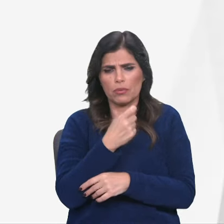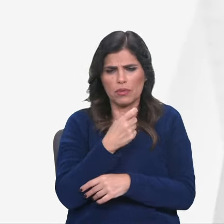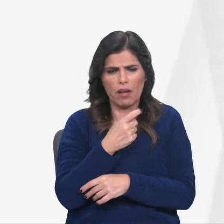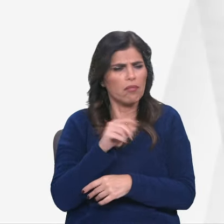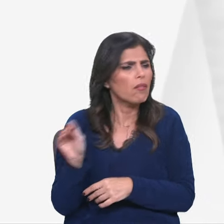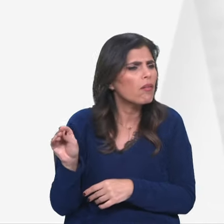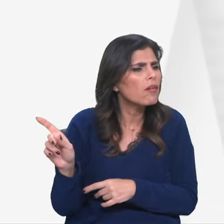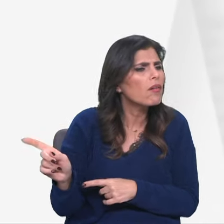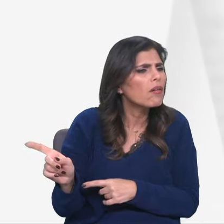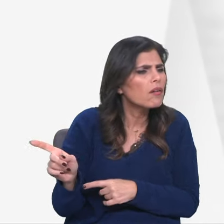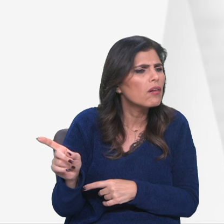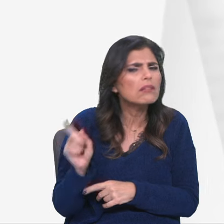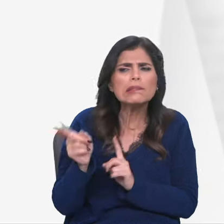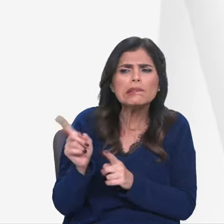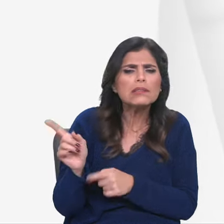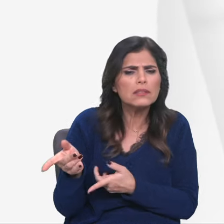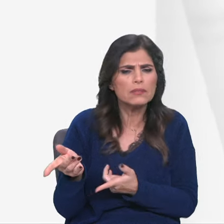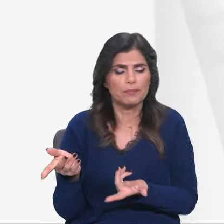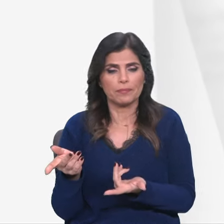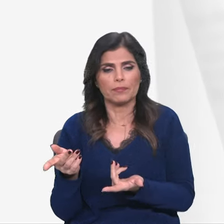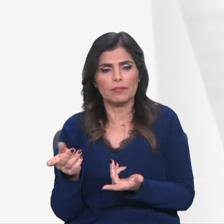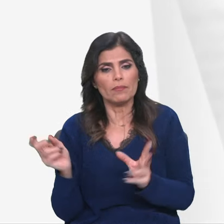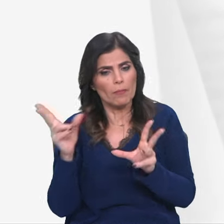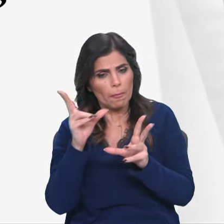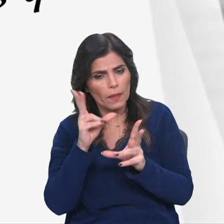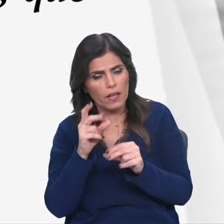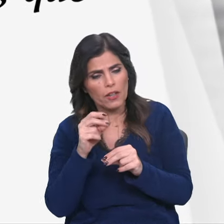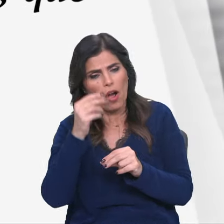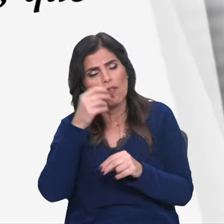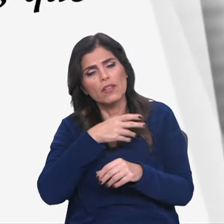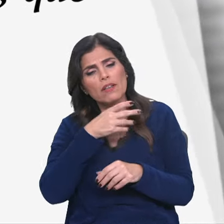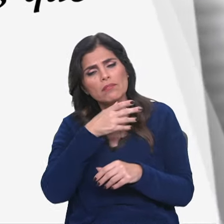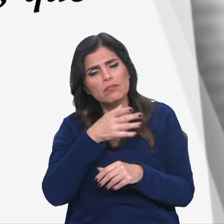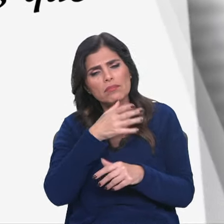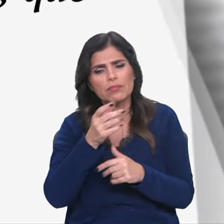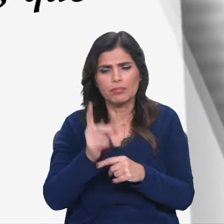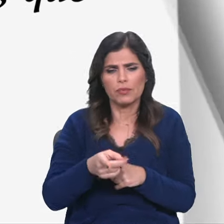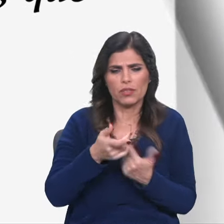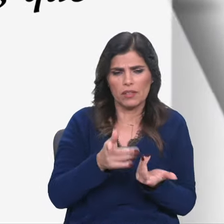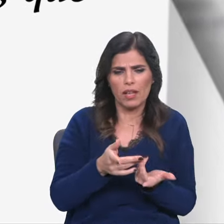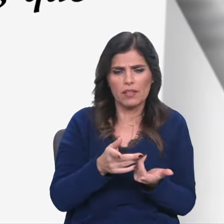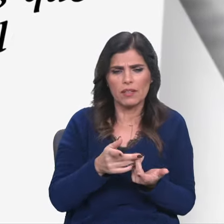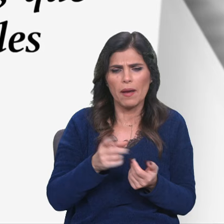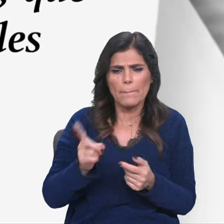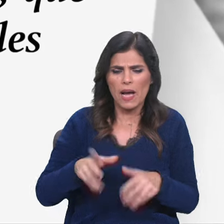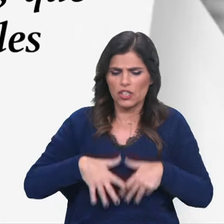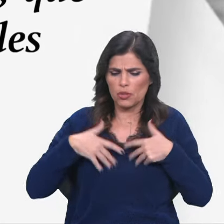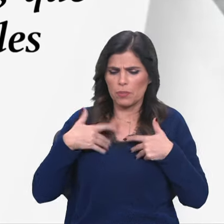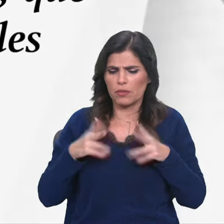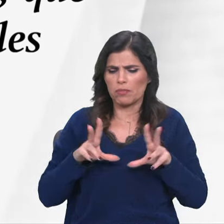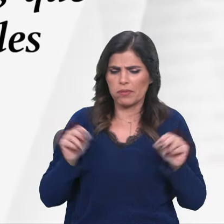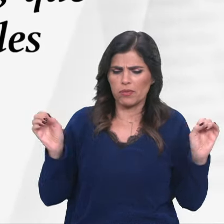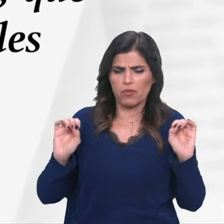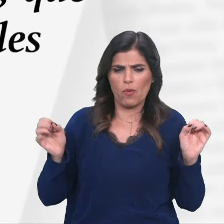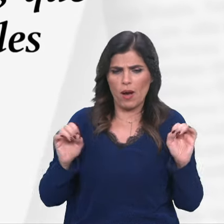aos outros. Que vem a ser isto? Uma nova doutrina com tal autoridade que até manda nos espíritos impuros